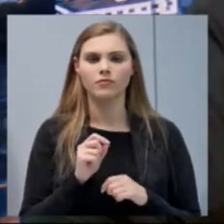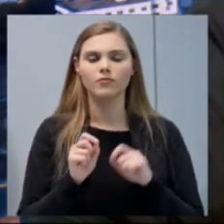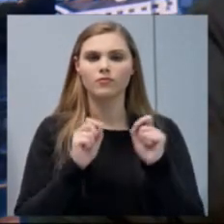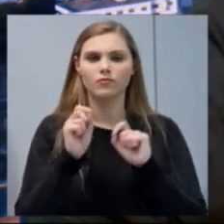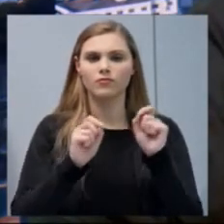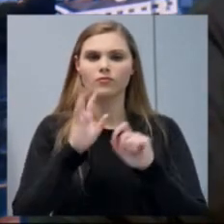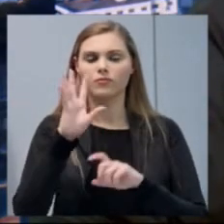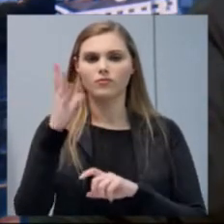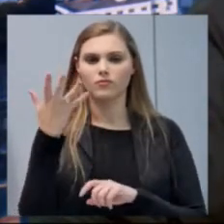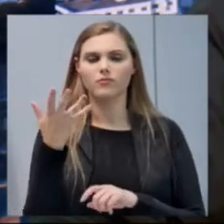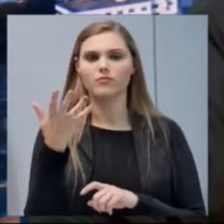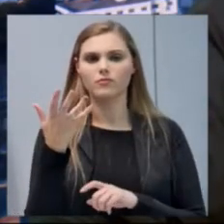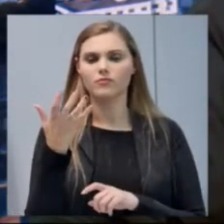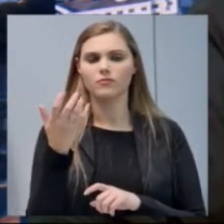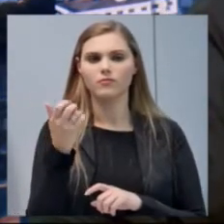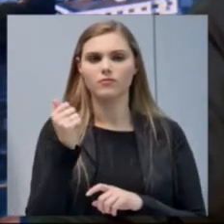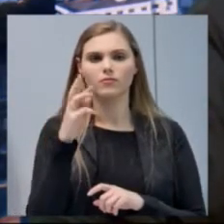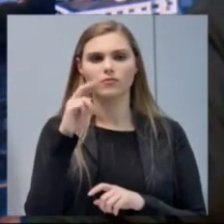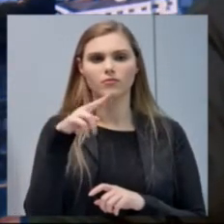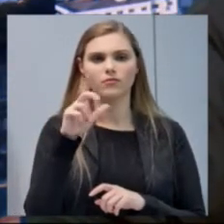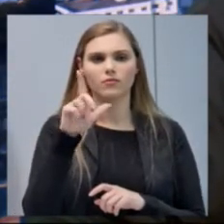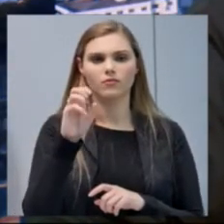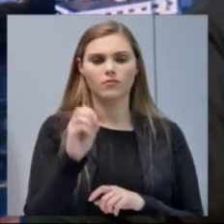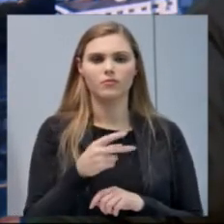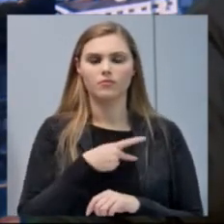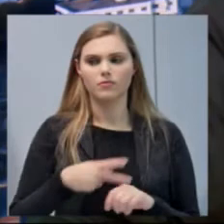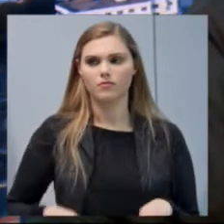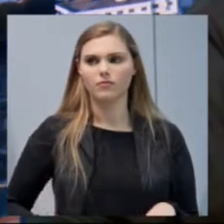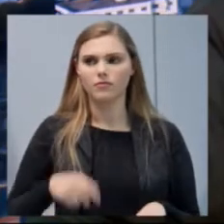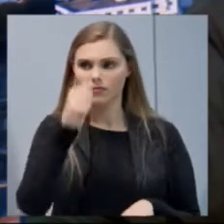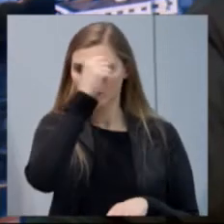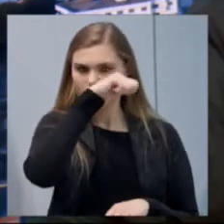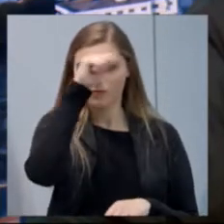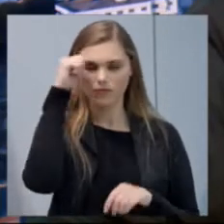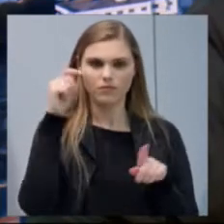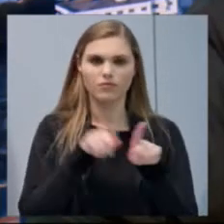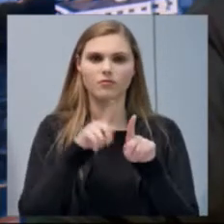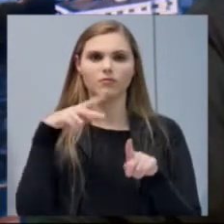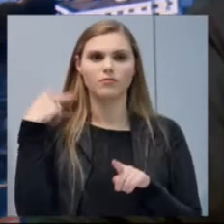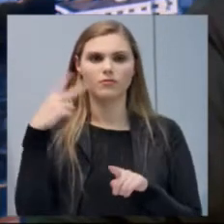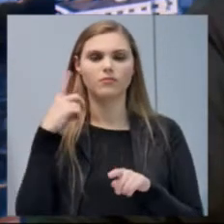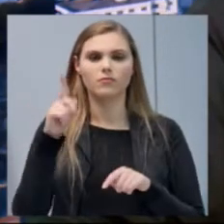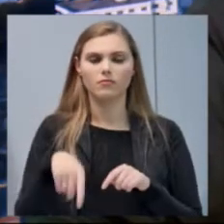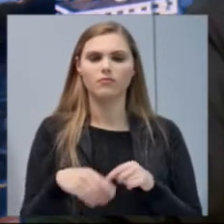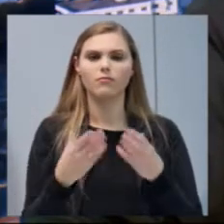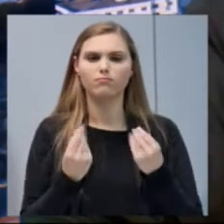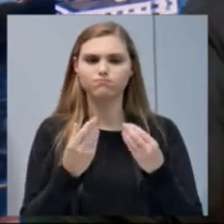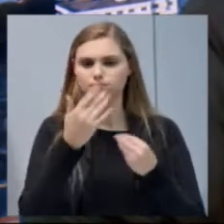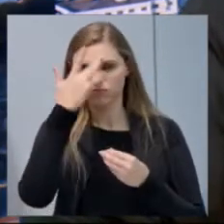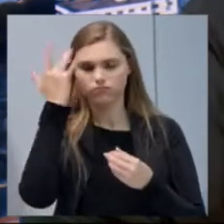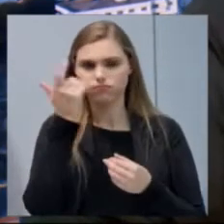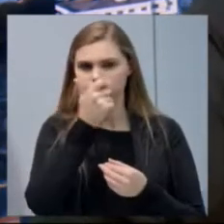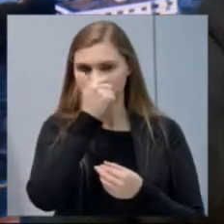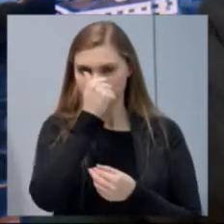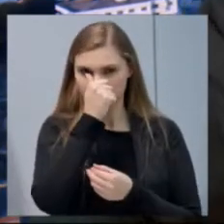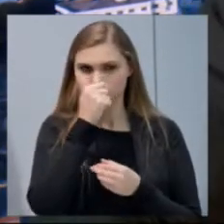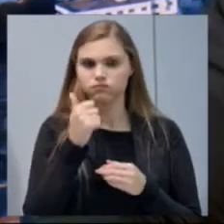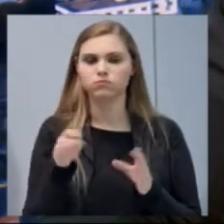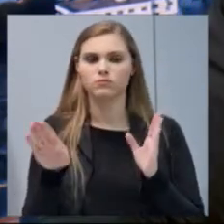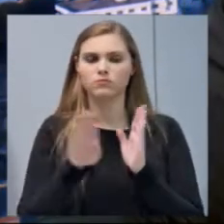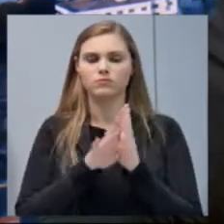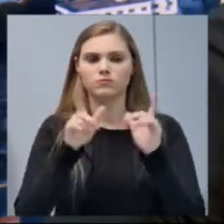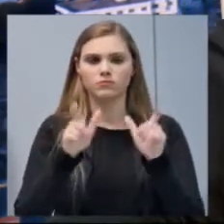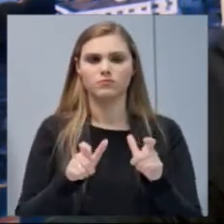Arnaldo e presidente Adriano, vereadores, realmente é um acúmulo muito grande de pessoas, ontem nós conversávamos,